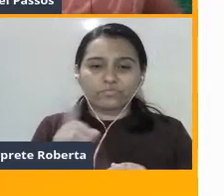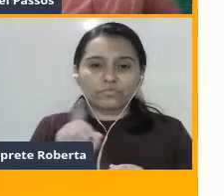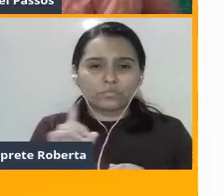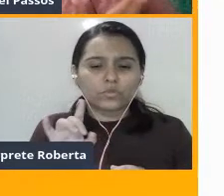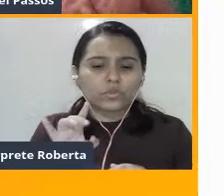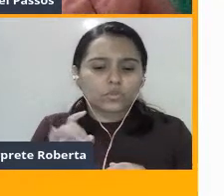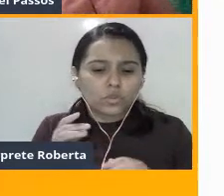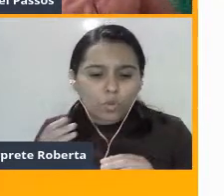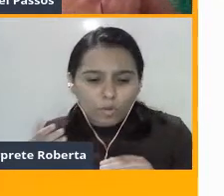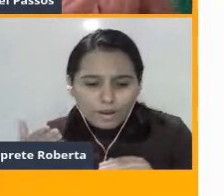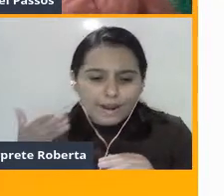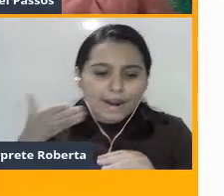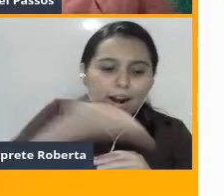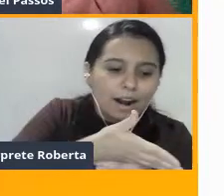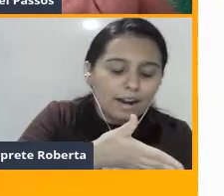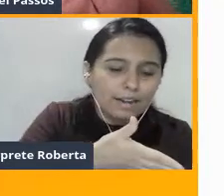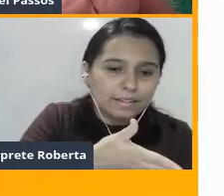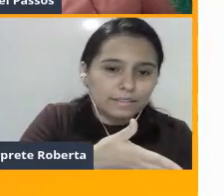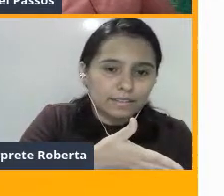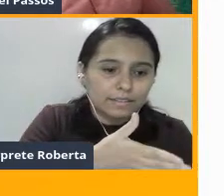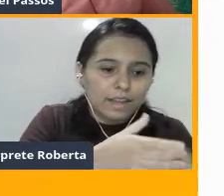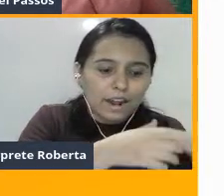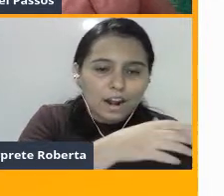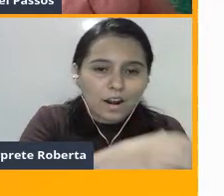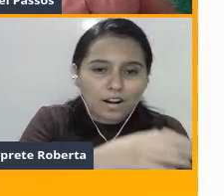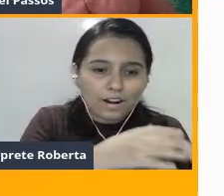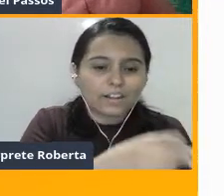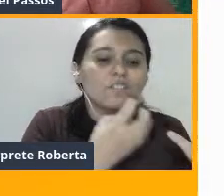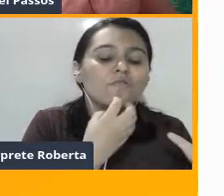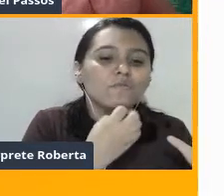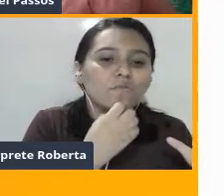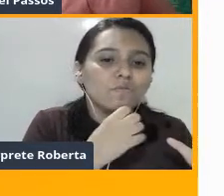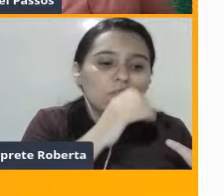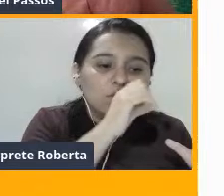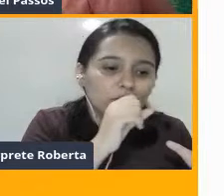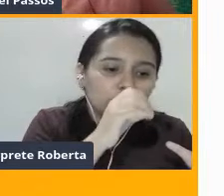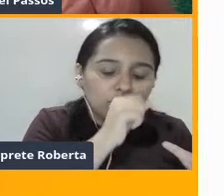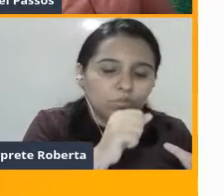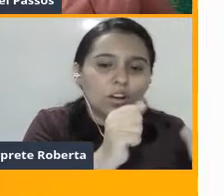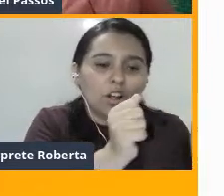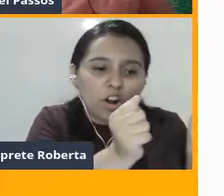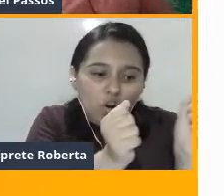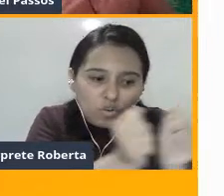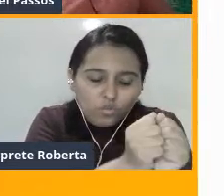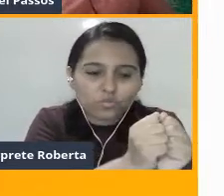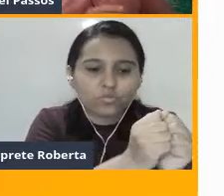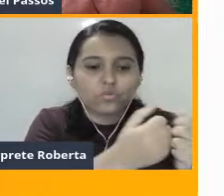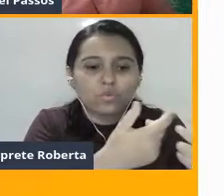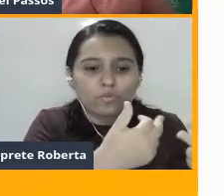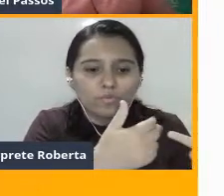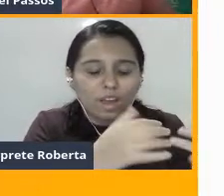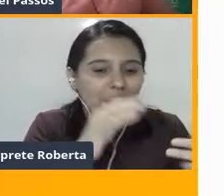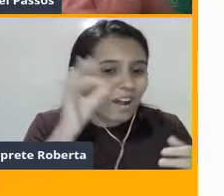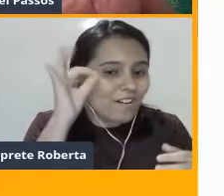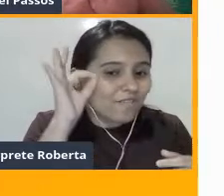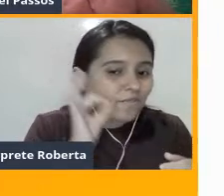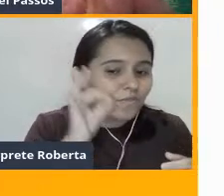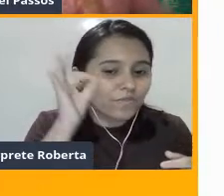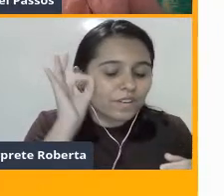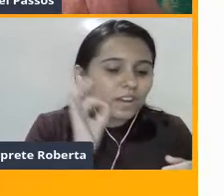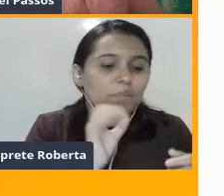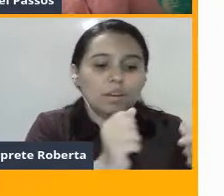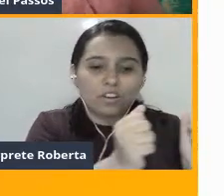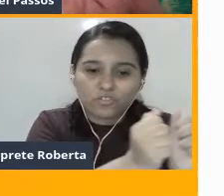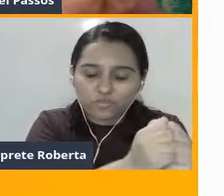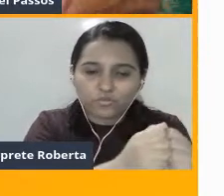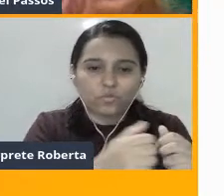no território dos machos laranja, que não conhecem bem suas fêmeas, e acaba copulando, né, com várias fêmeas dos machos laranja. Então, tem,